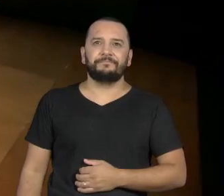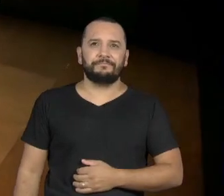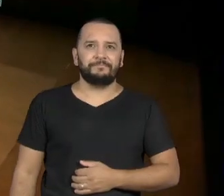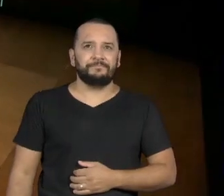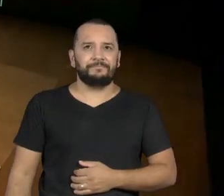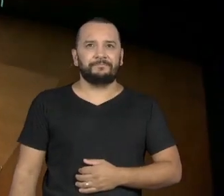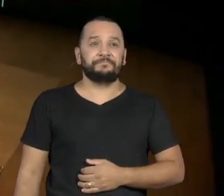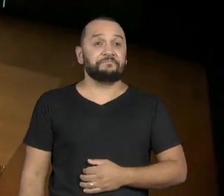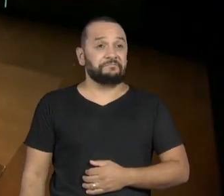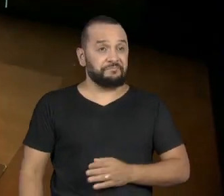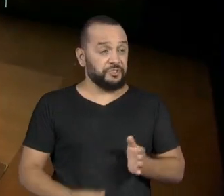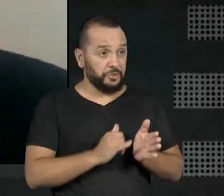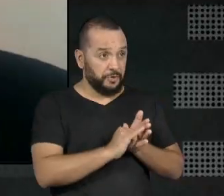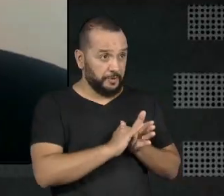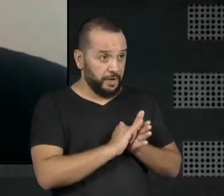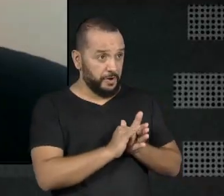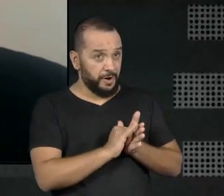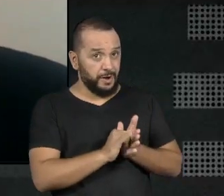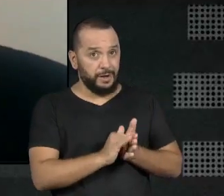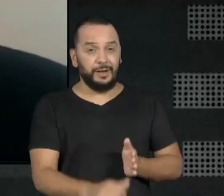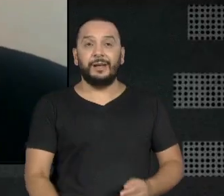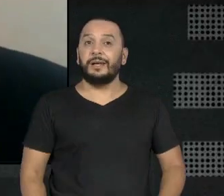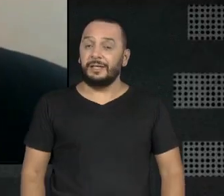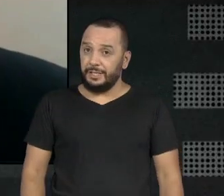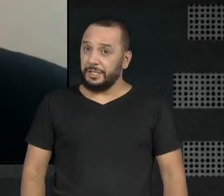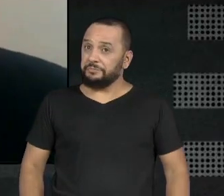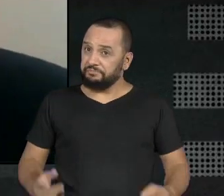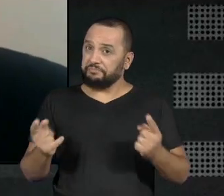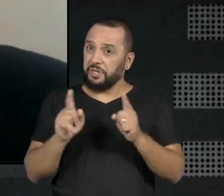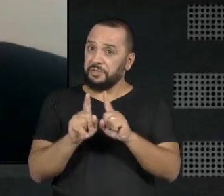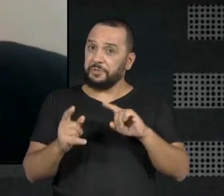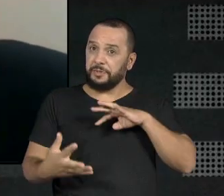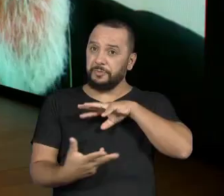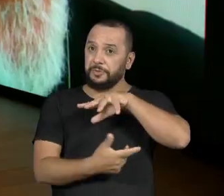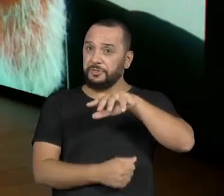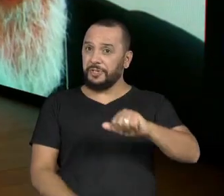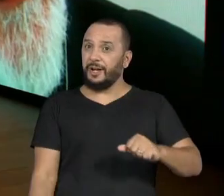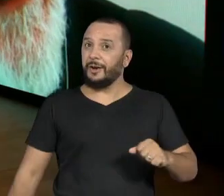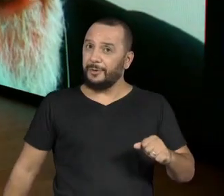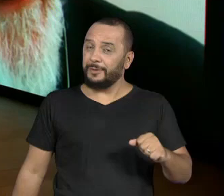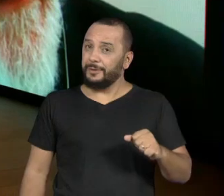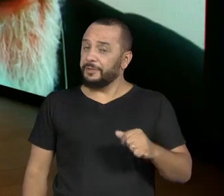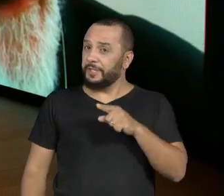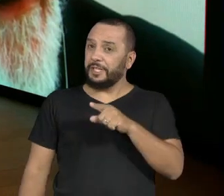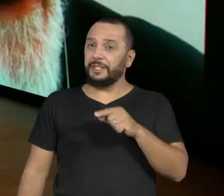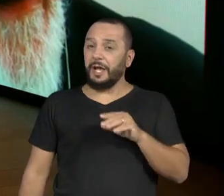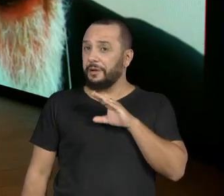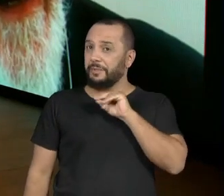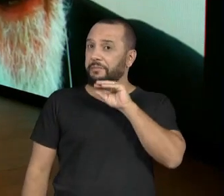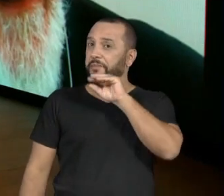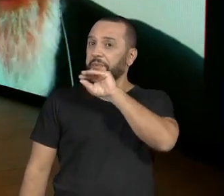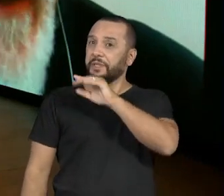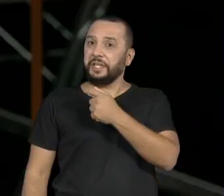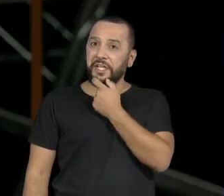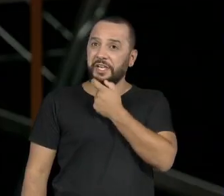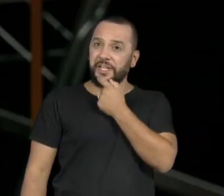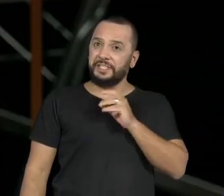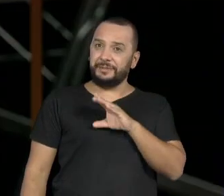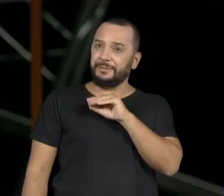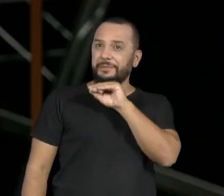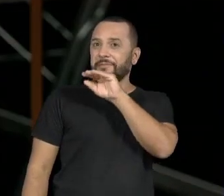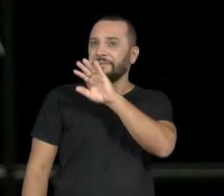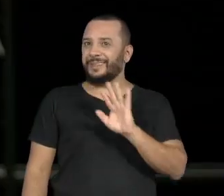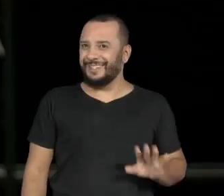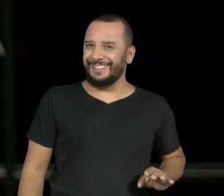De Nova York, hein? Dentes, hein? é persona internacional, aí já comecei a falar com soteque. Já falaram